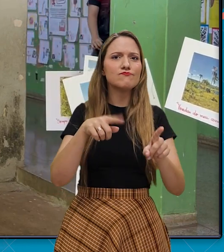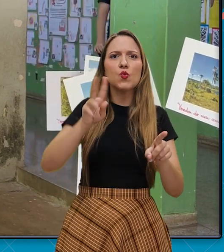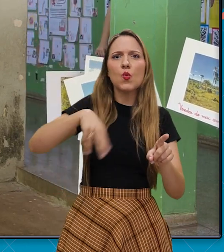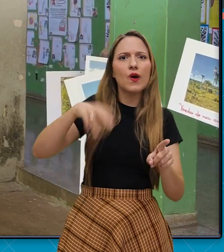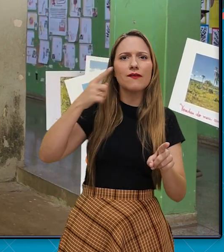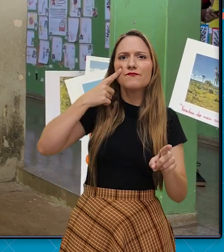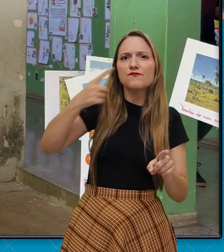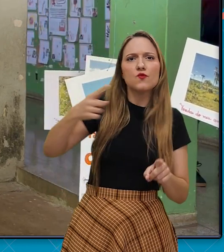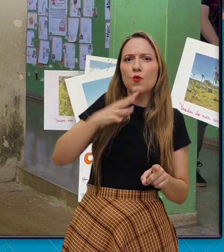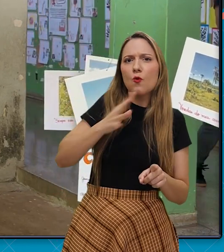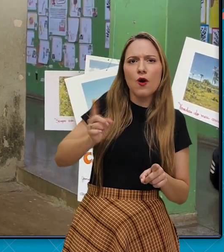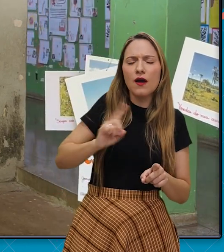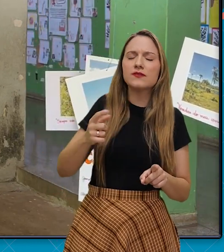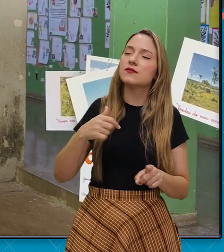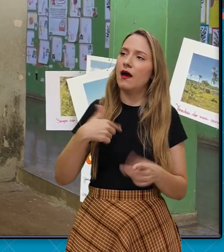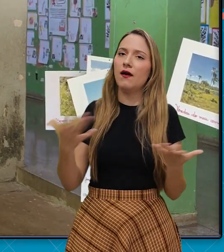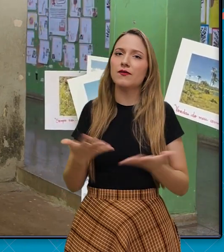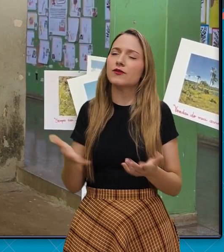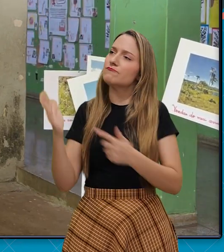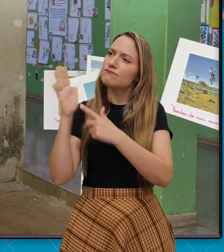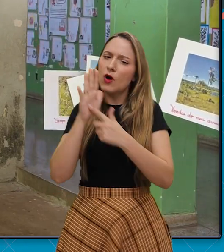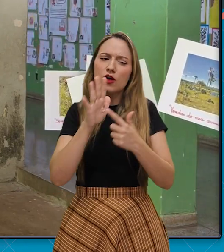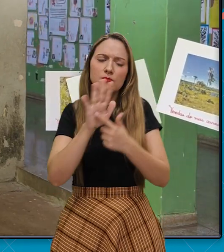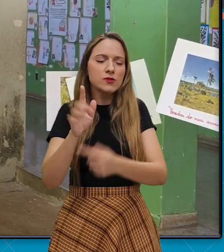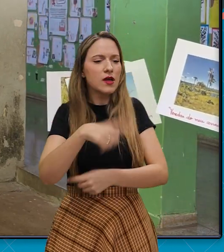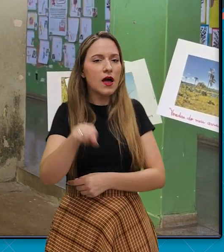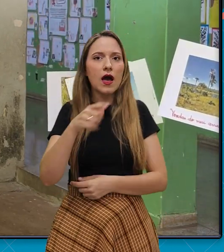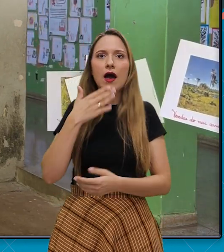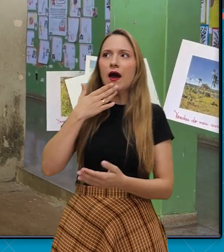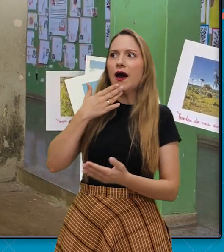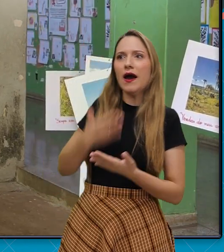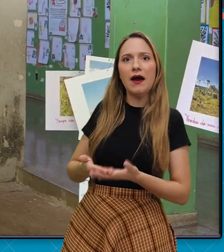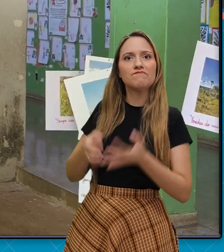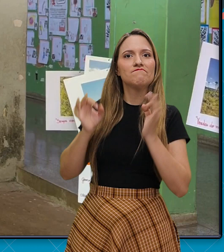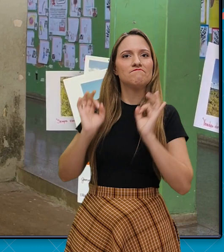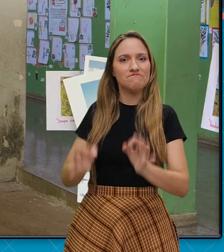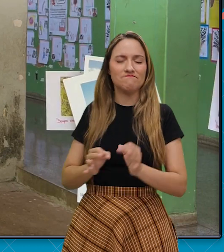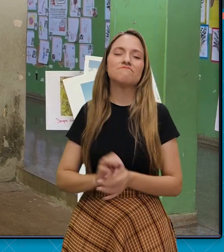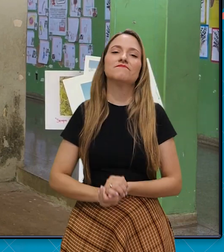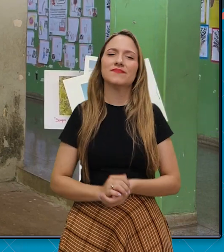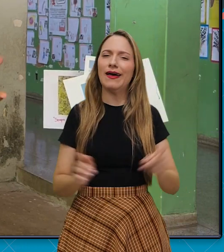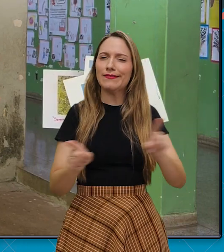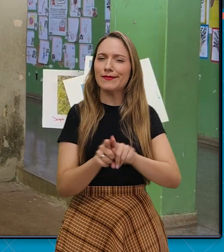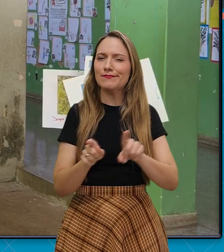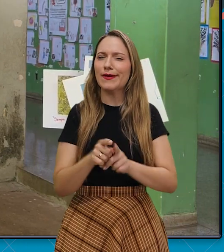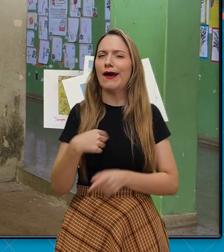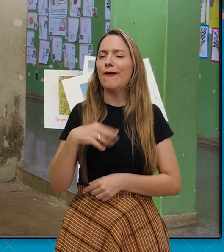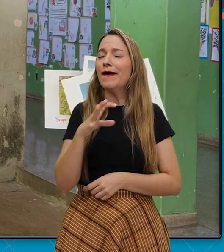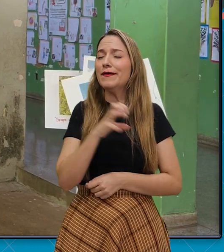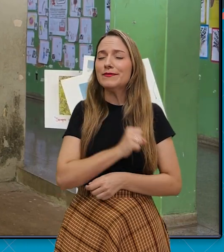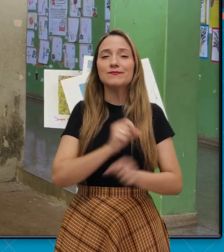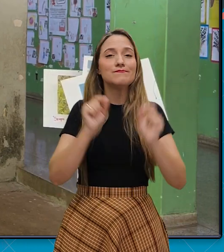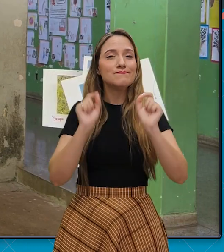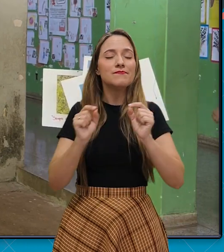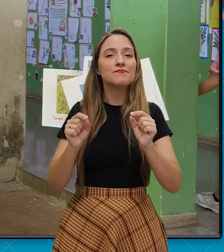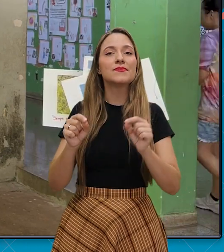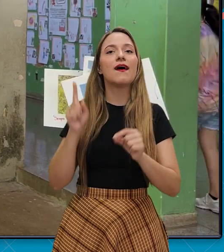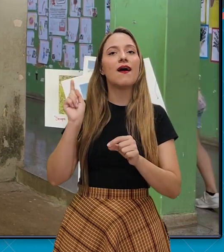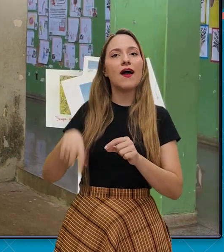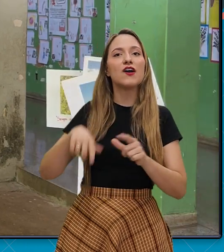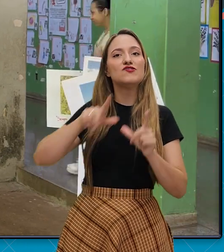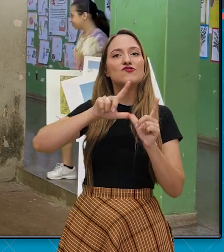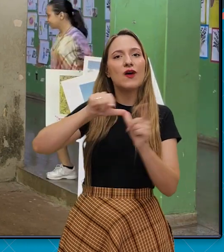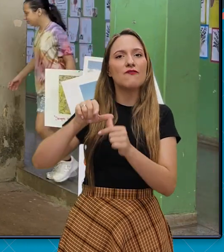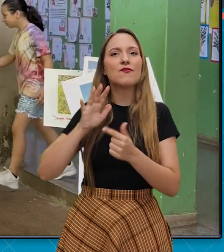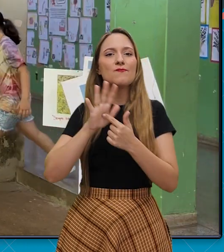conhecem, e é bom a gente trazer para apresentar para eles. Outra coisa que eu achei fascinante também, o pessoal da geografia